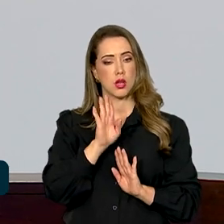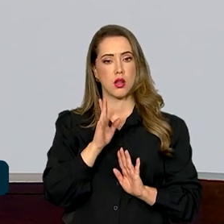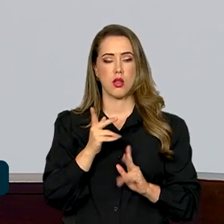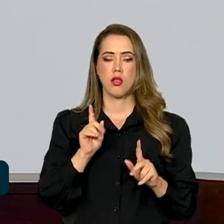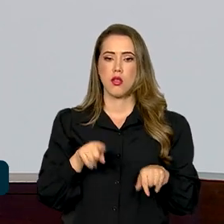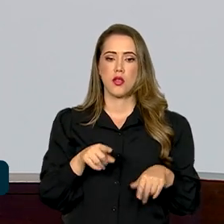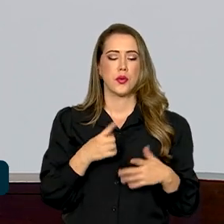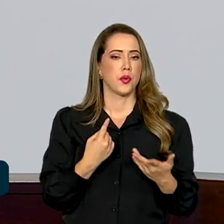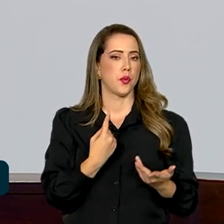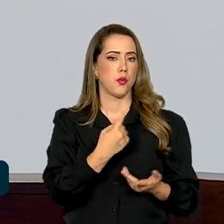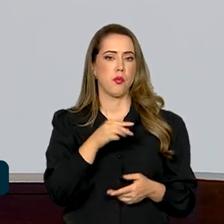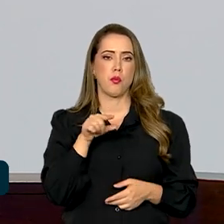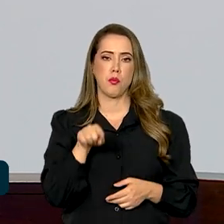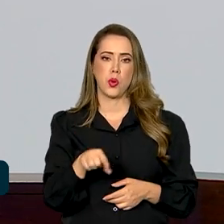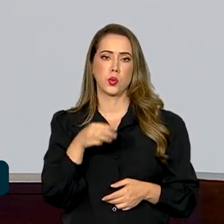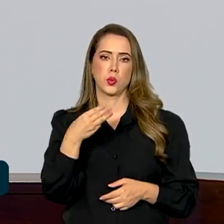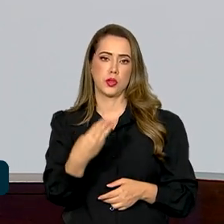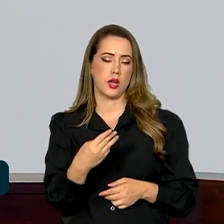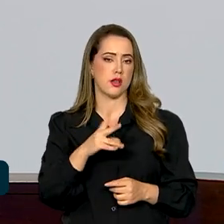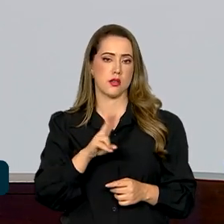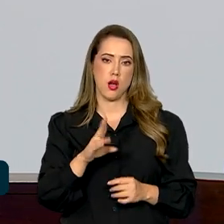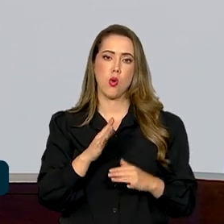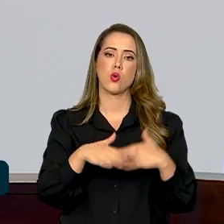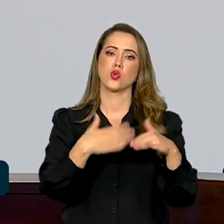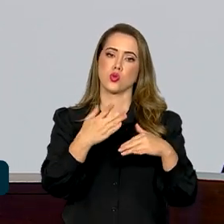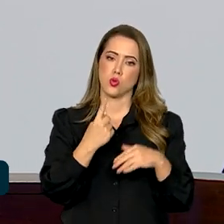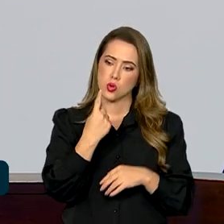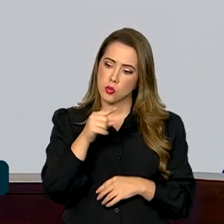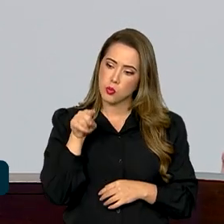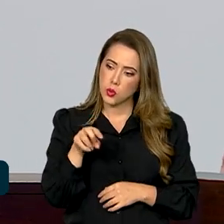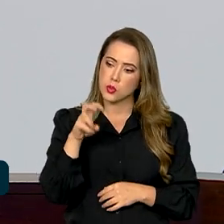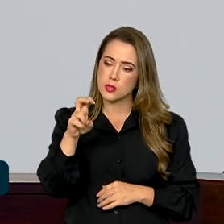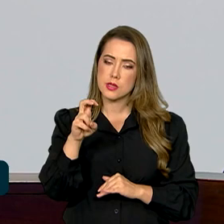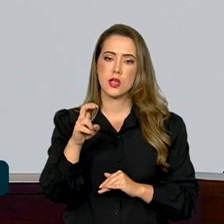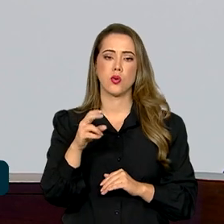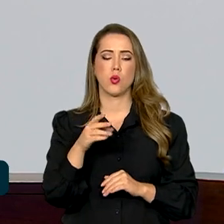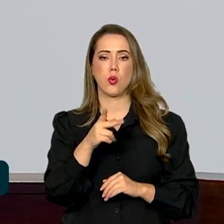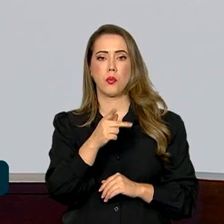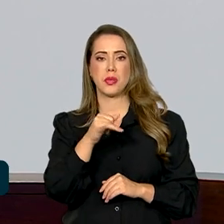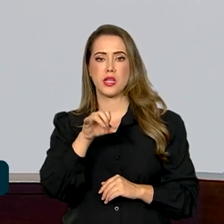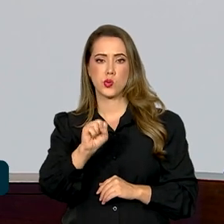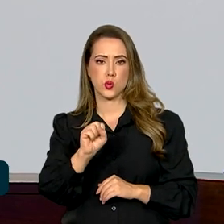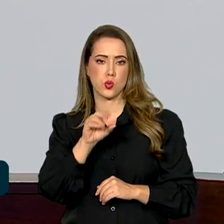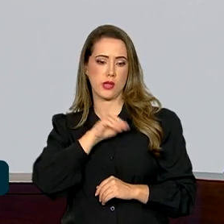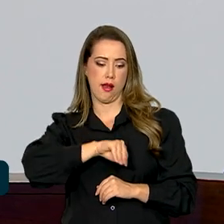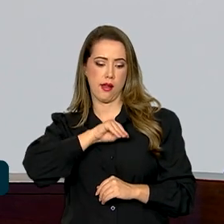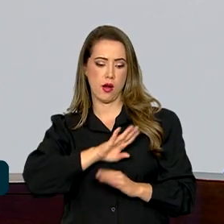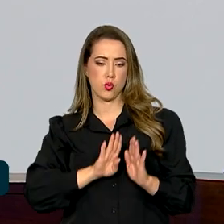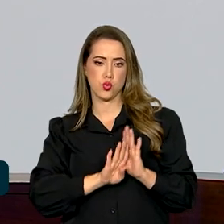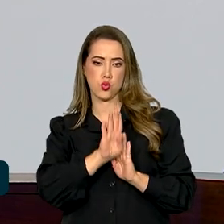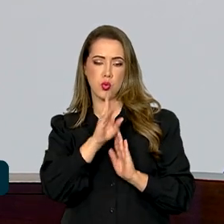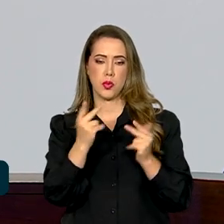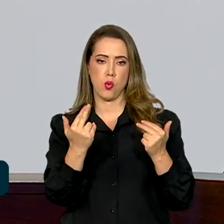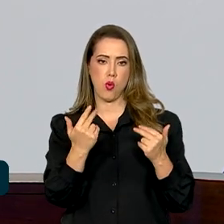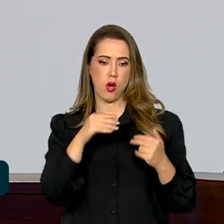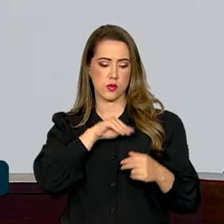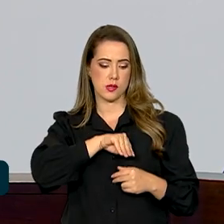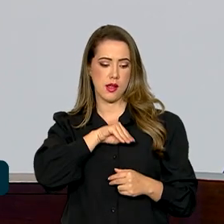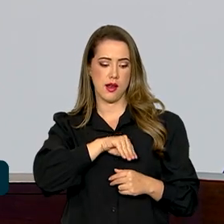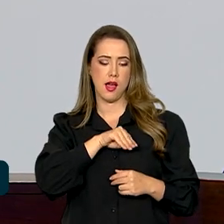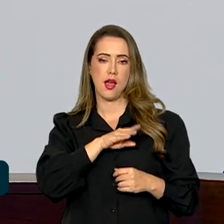passar 1,3, que eles continuem também elevando o piso, mantendo a relação de um salário mínimo e meio para